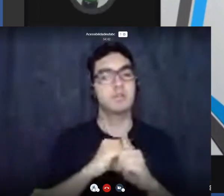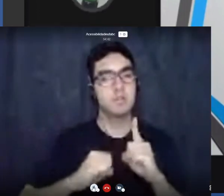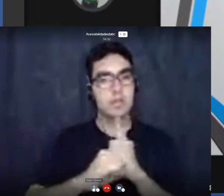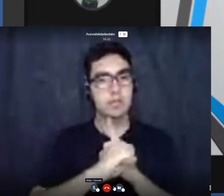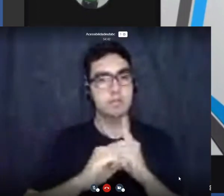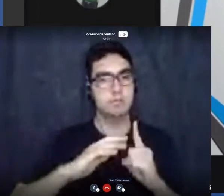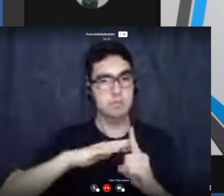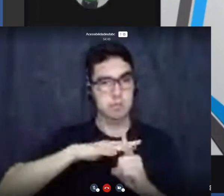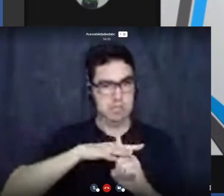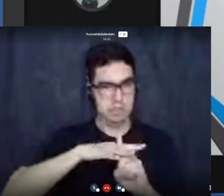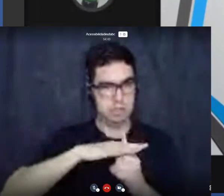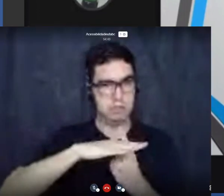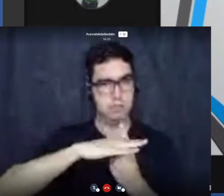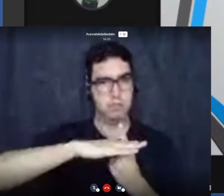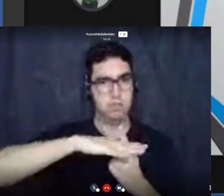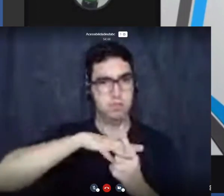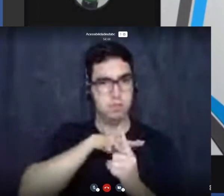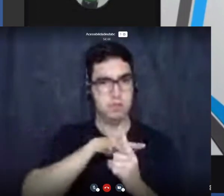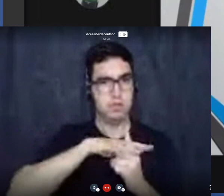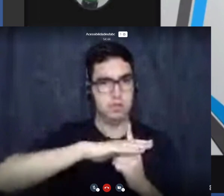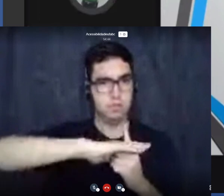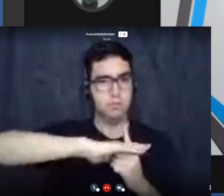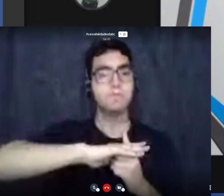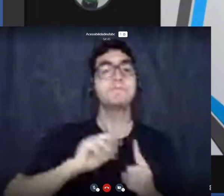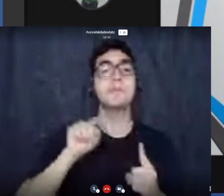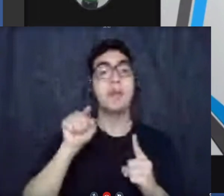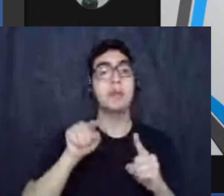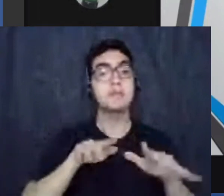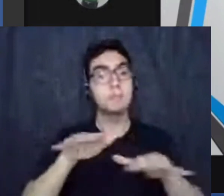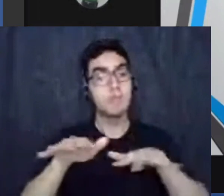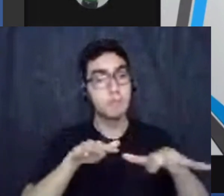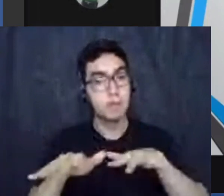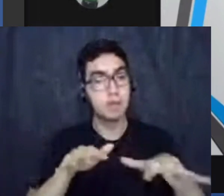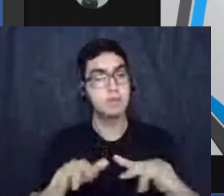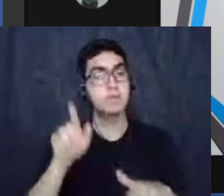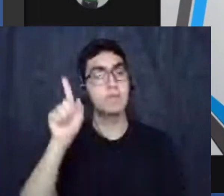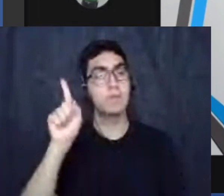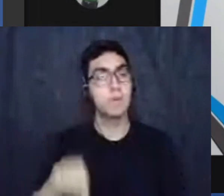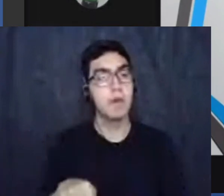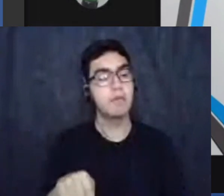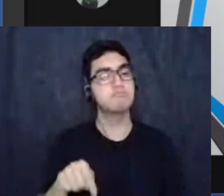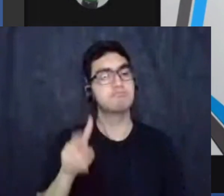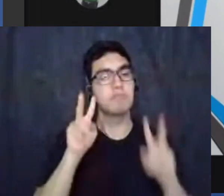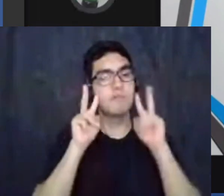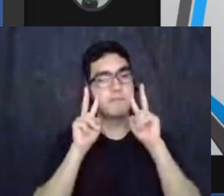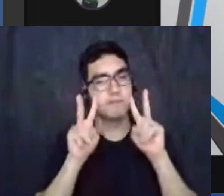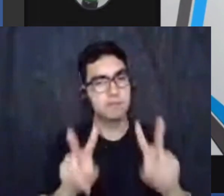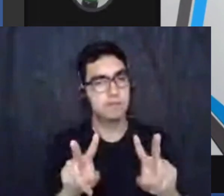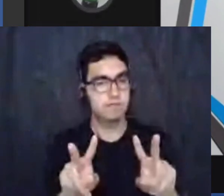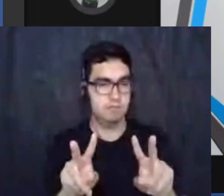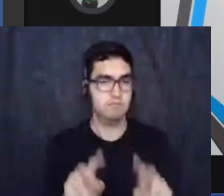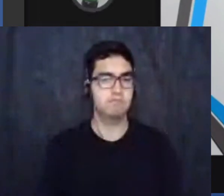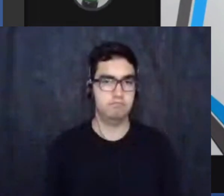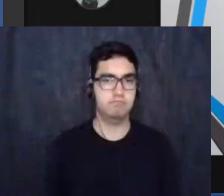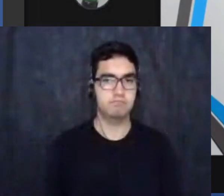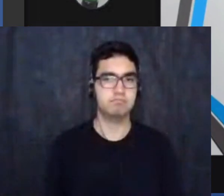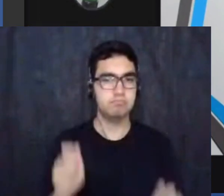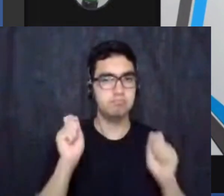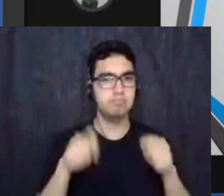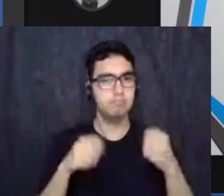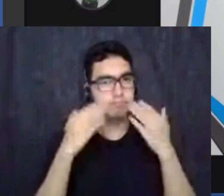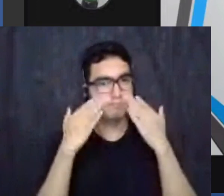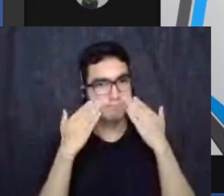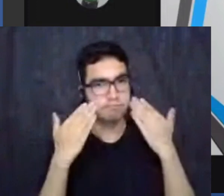surgem por uma questão que é visível, que é a miséria